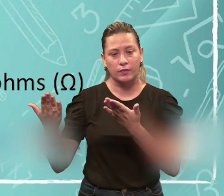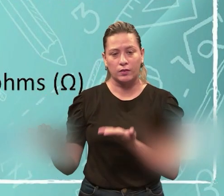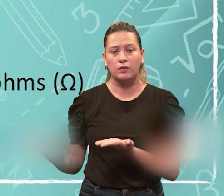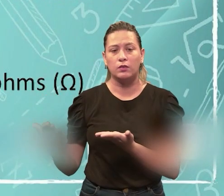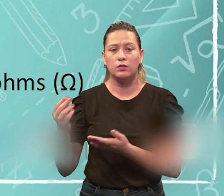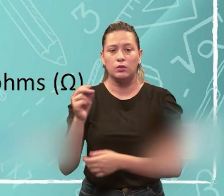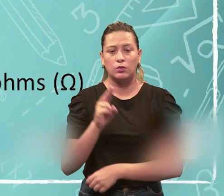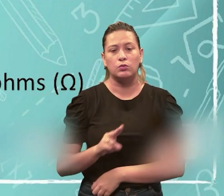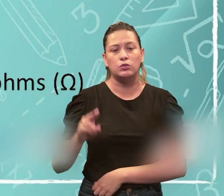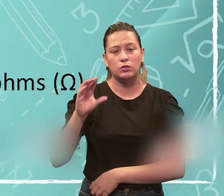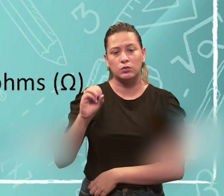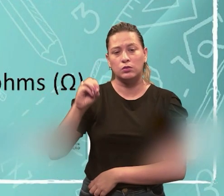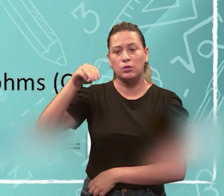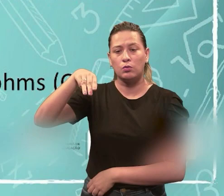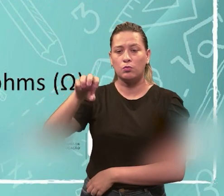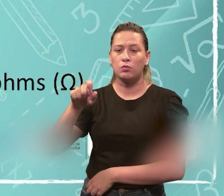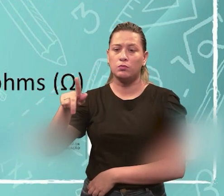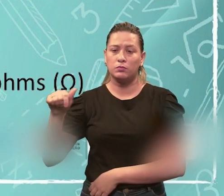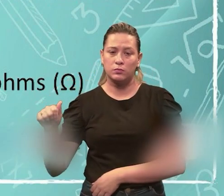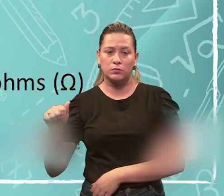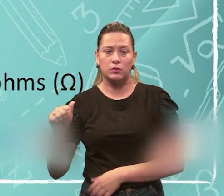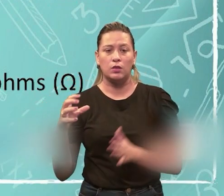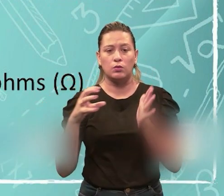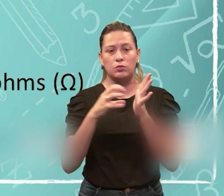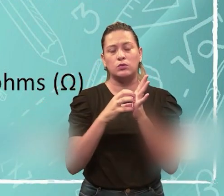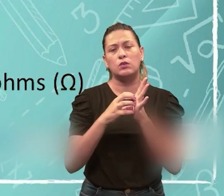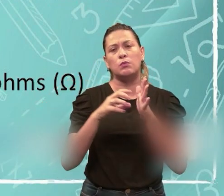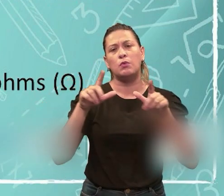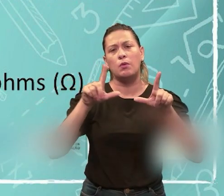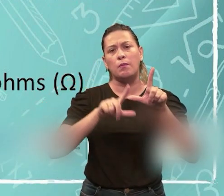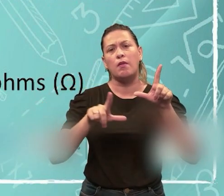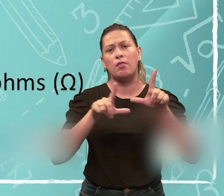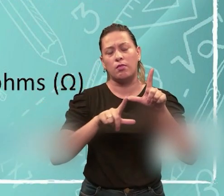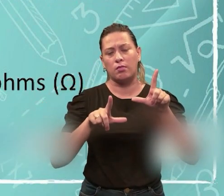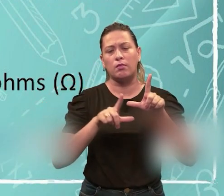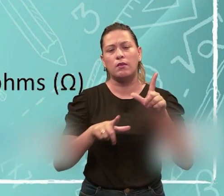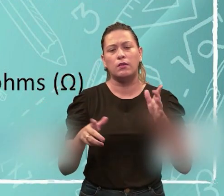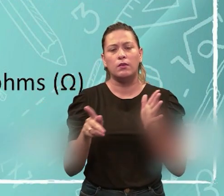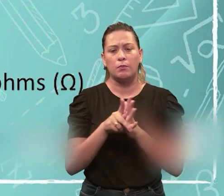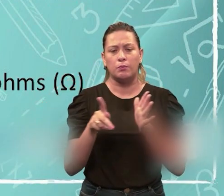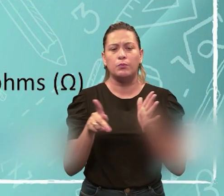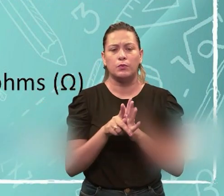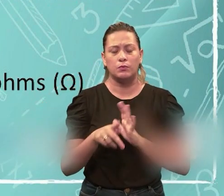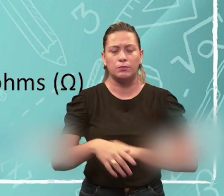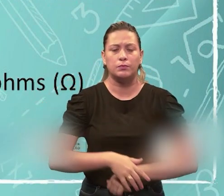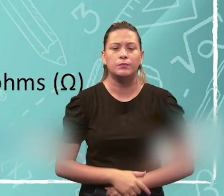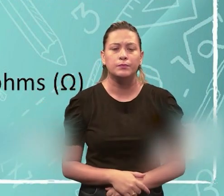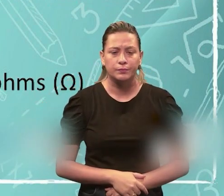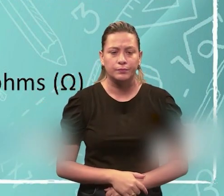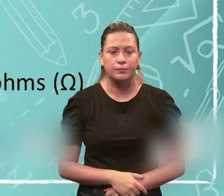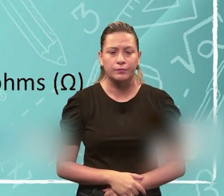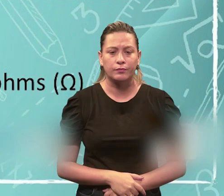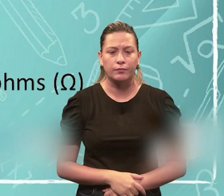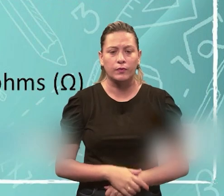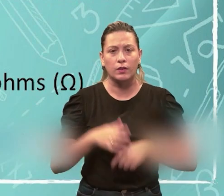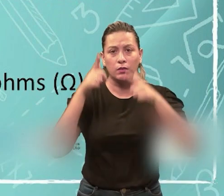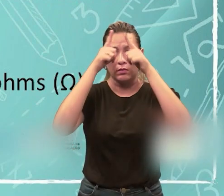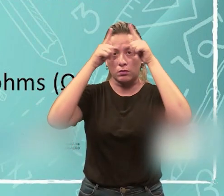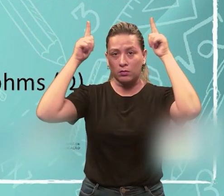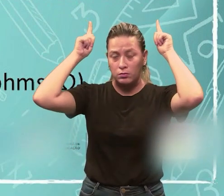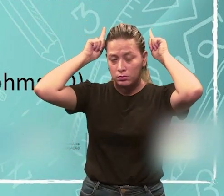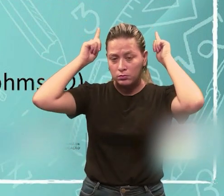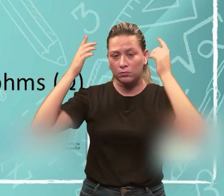resistência elétrica é o ohm, e o seu símbolo é essa letra, né, a letra grega ômega, né, que tem essa aparência aqui.